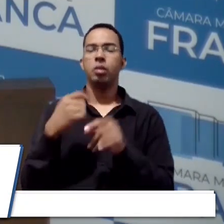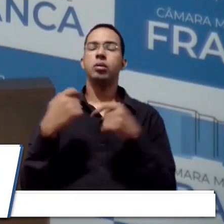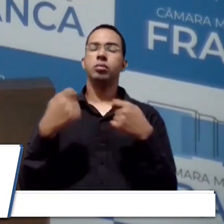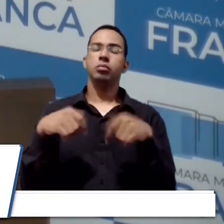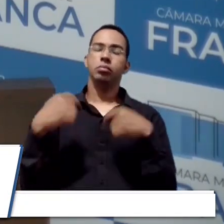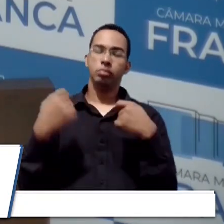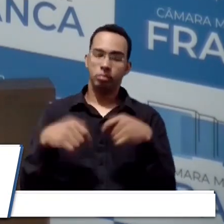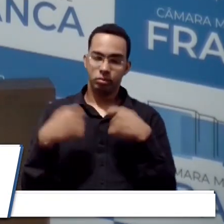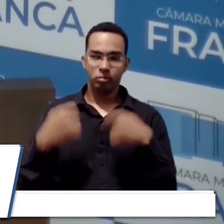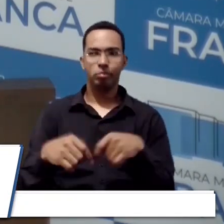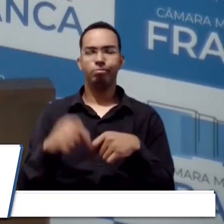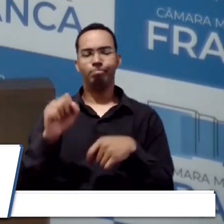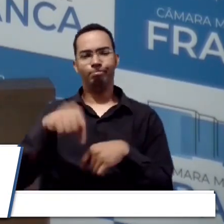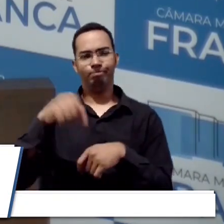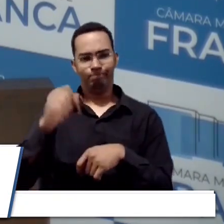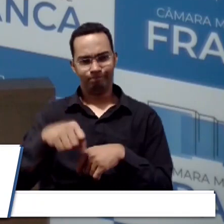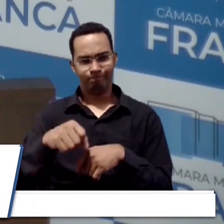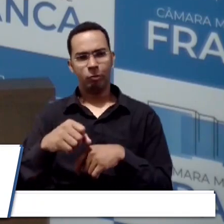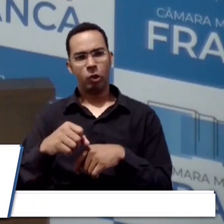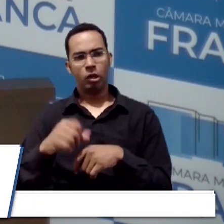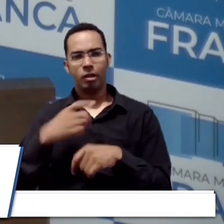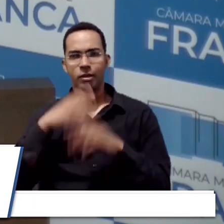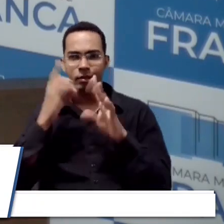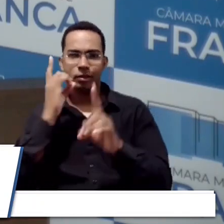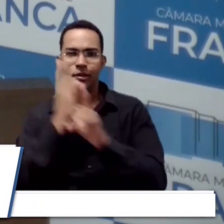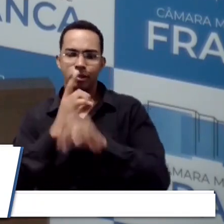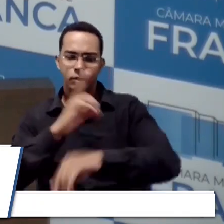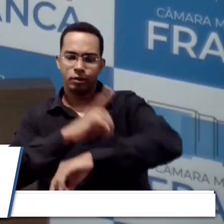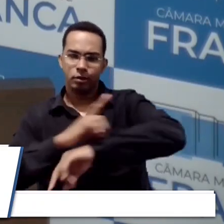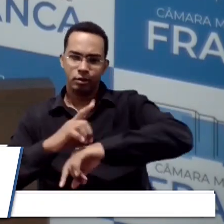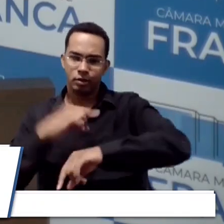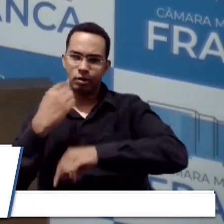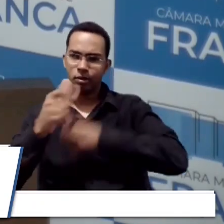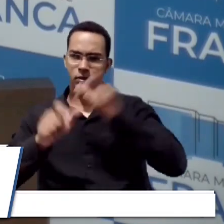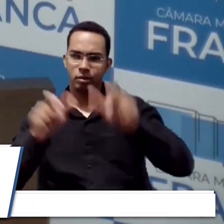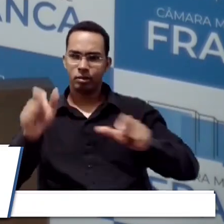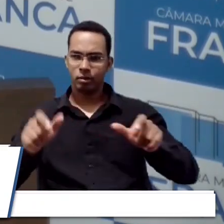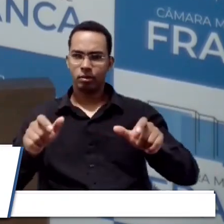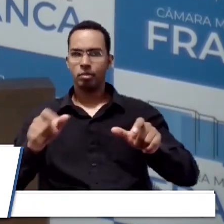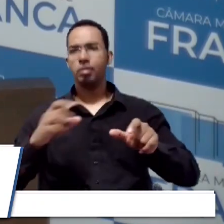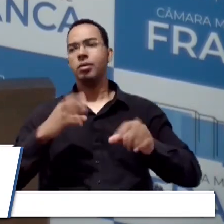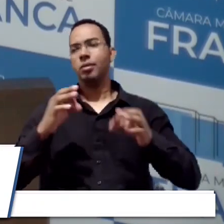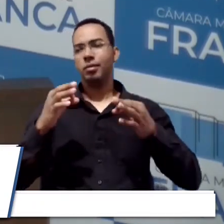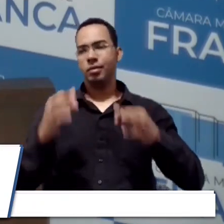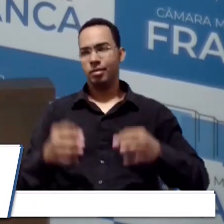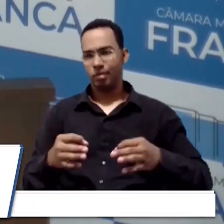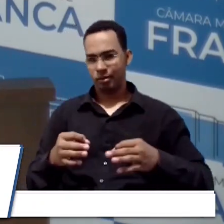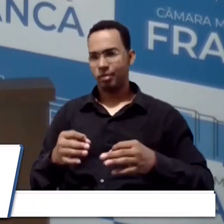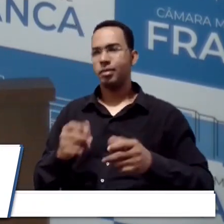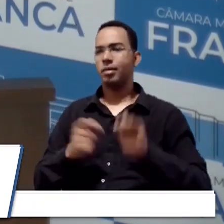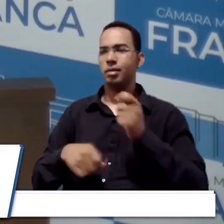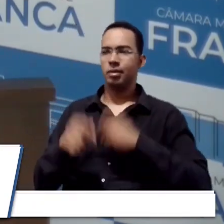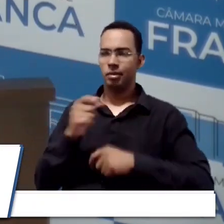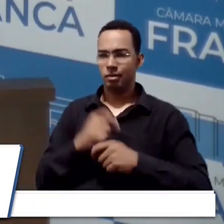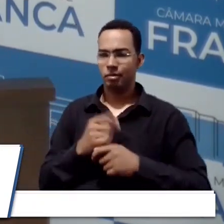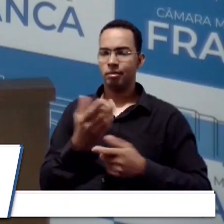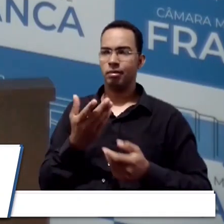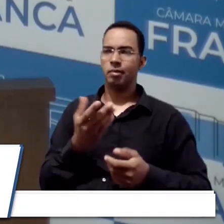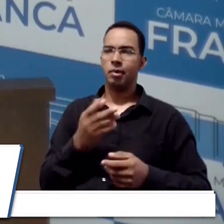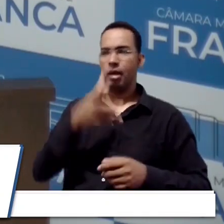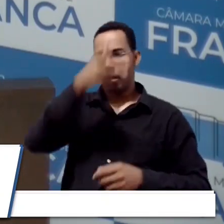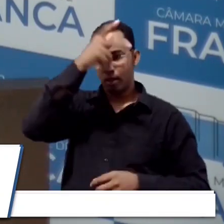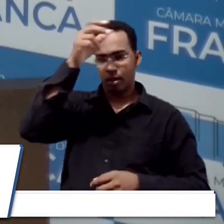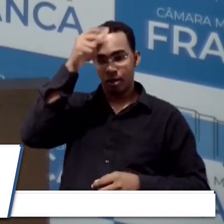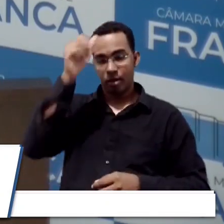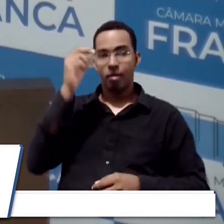de dar esse atendimento digno aos trabalhadores. Eu tenho certeza que a administração, que a prefeitura